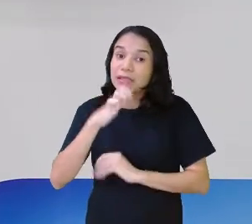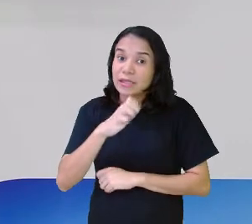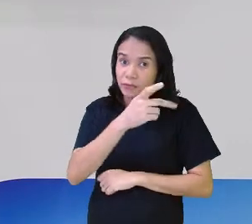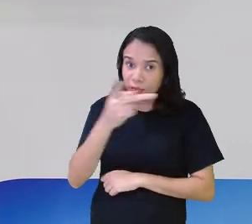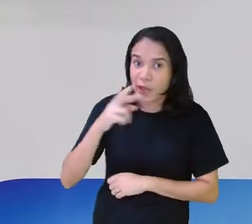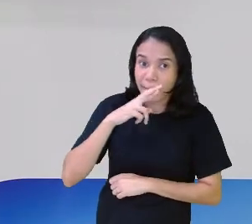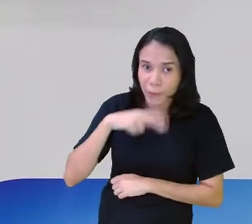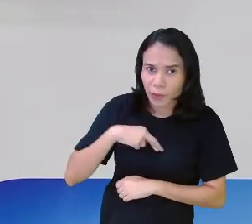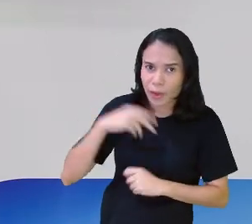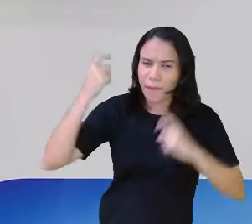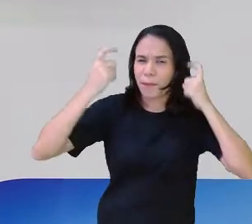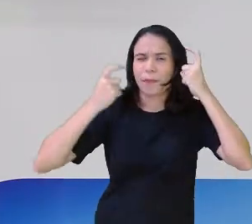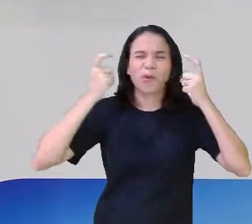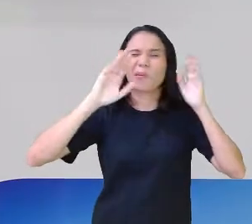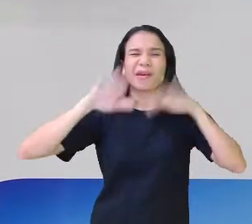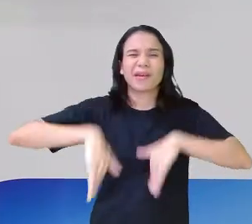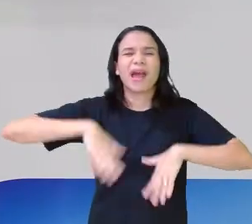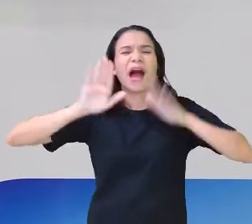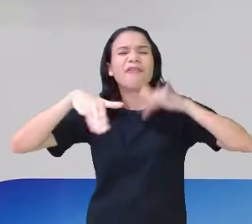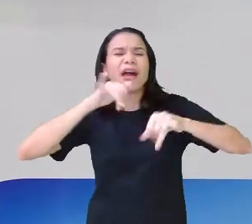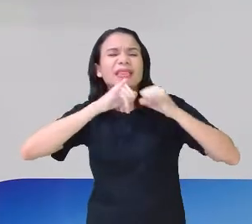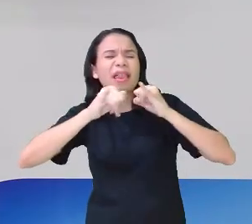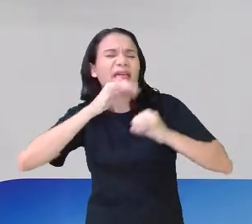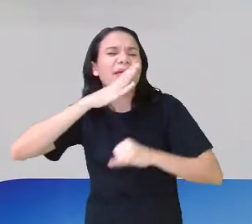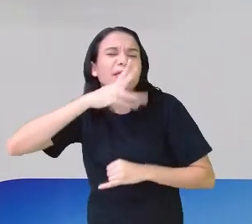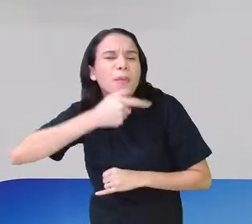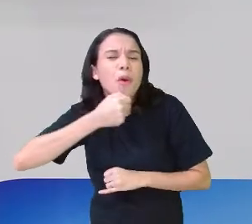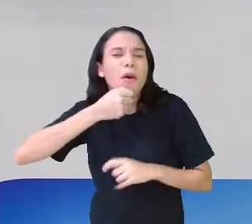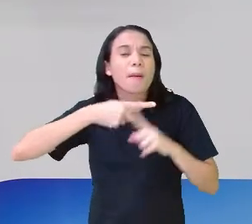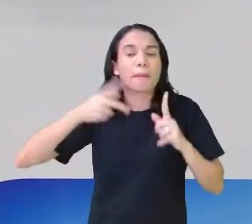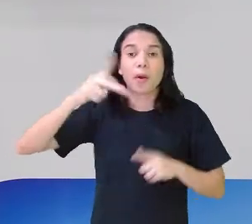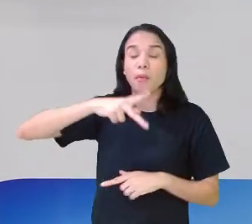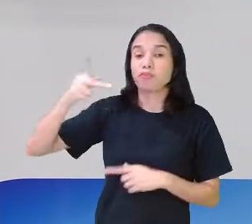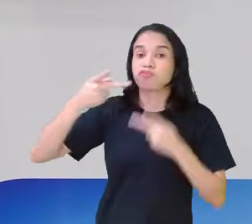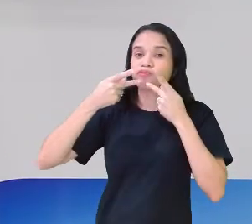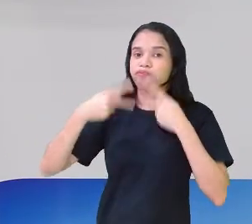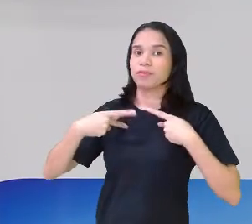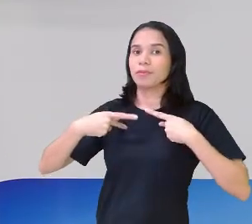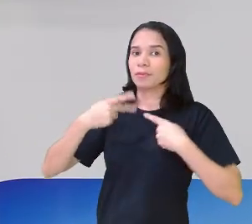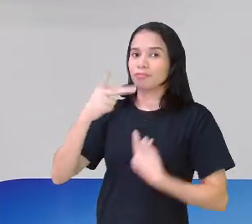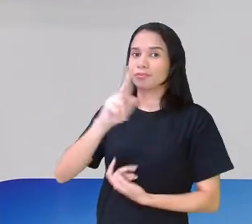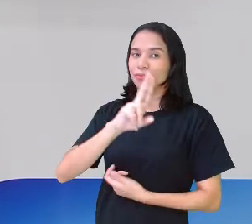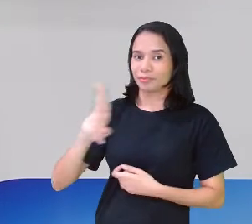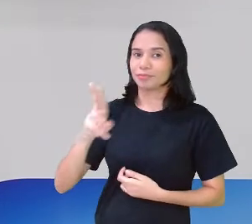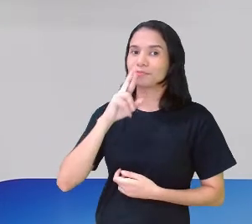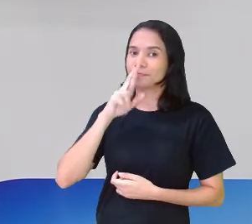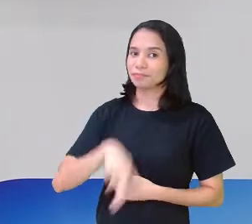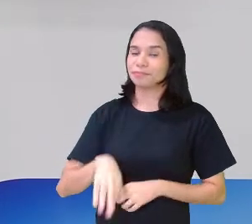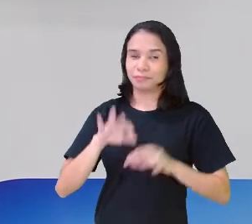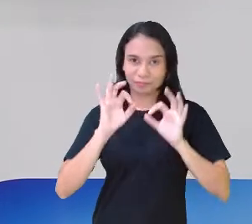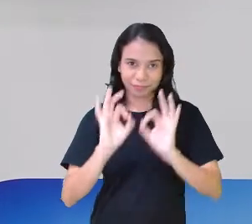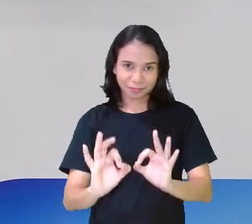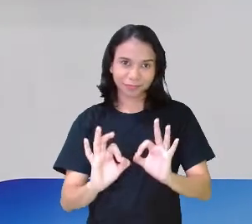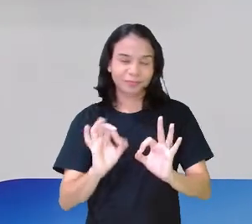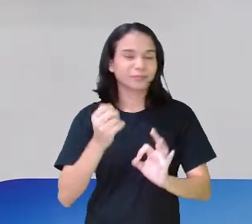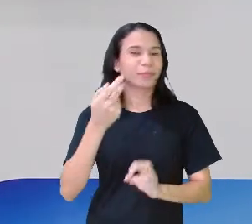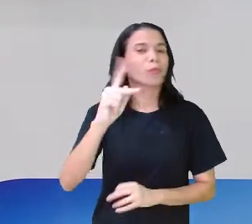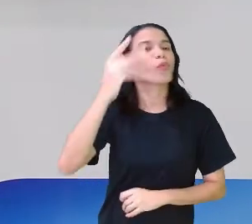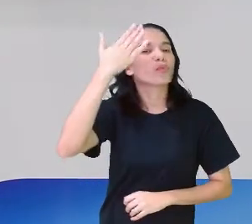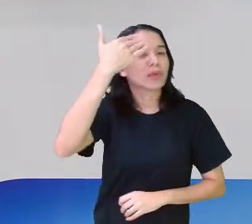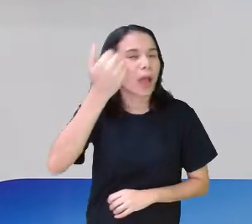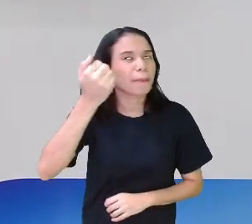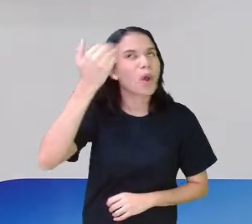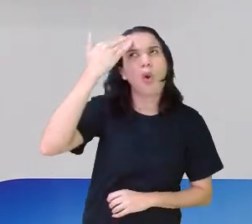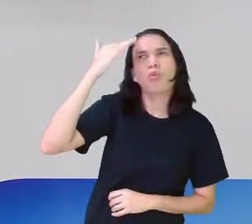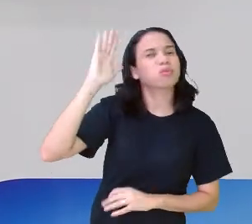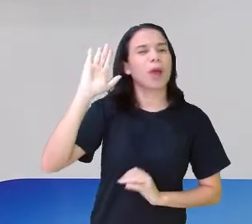a sua resposta, não se preocupa. A internet demora um pouquinho, mas aí o professor sinaliza e diz aqui o teu nome e a tua resposta, tá? Se você sabe ou